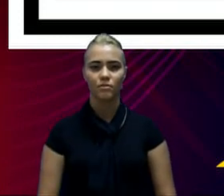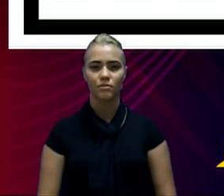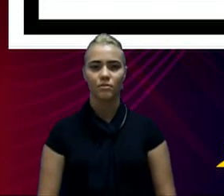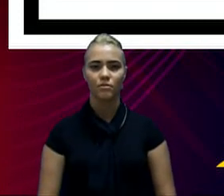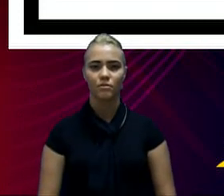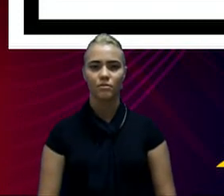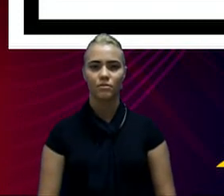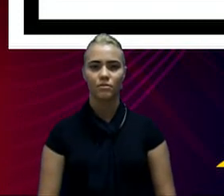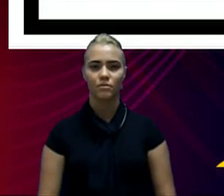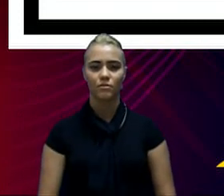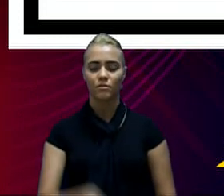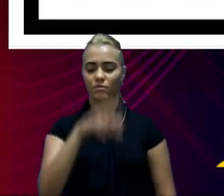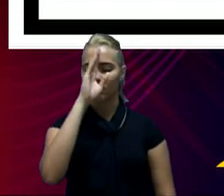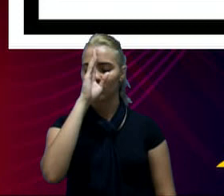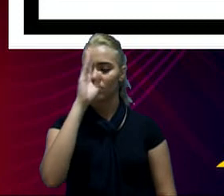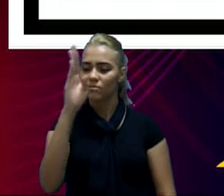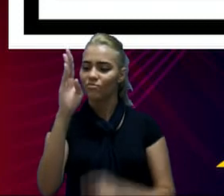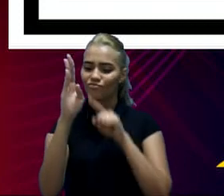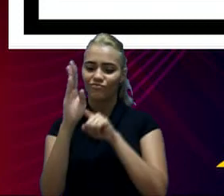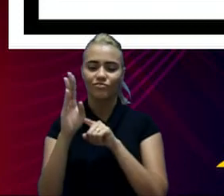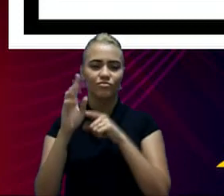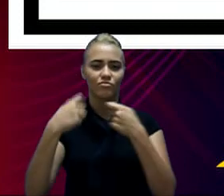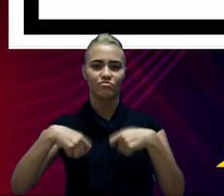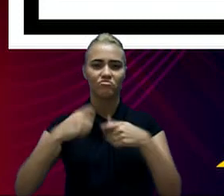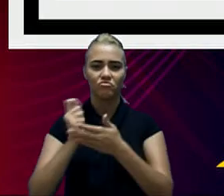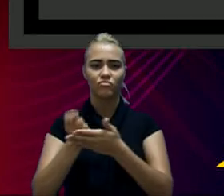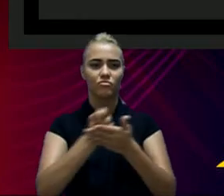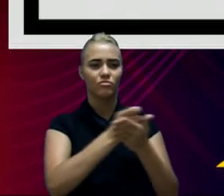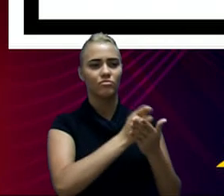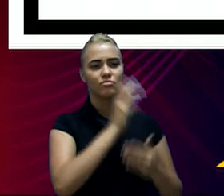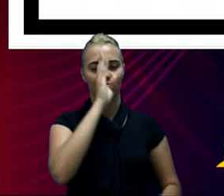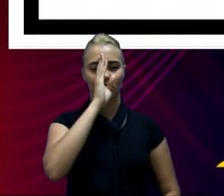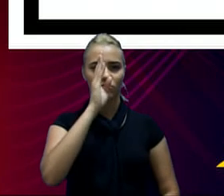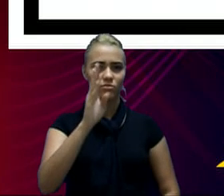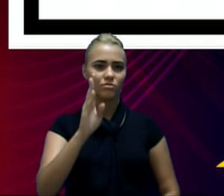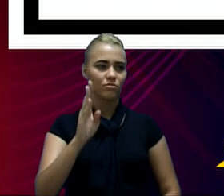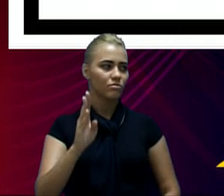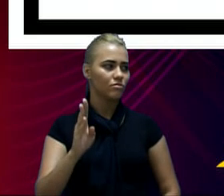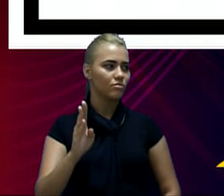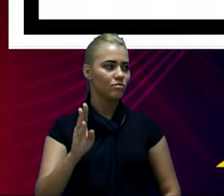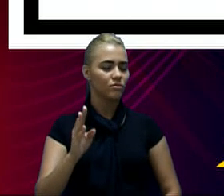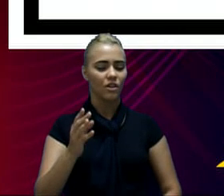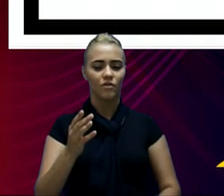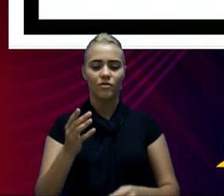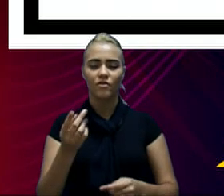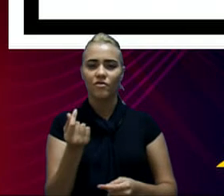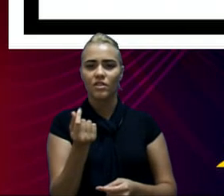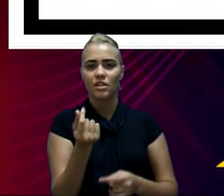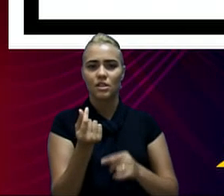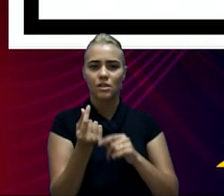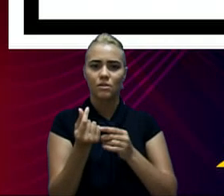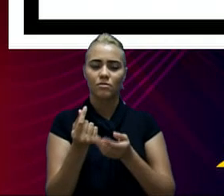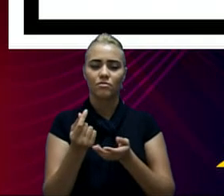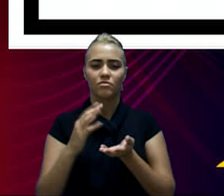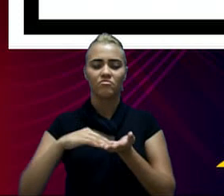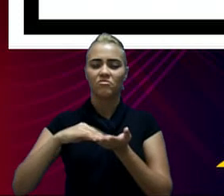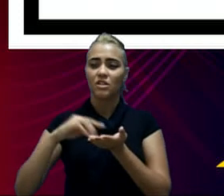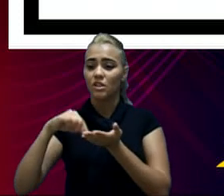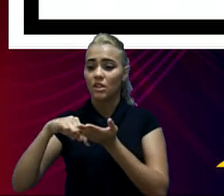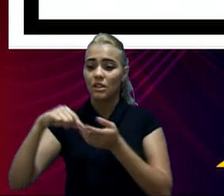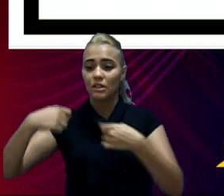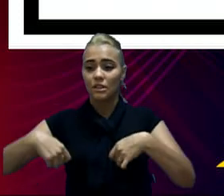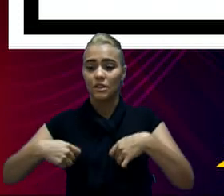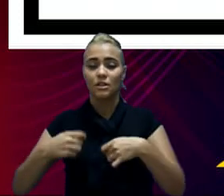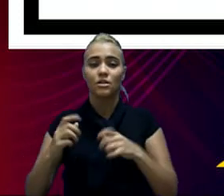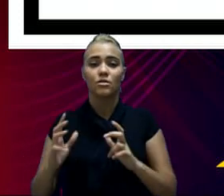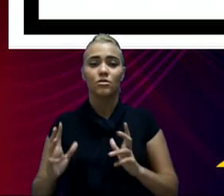As despesas primárias ou despesas não financeiras são aqueles gastos necessários para